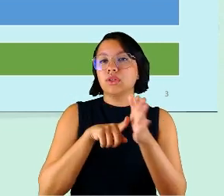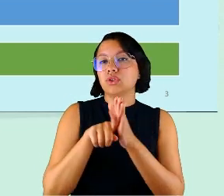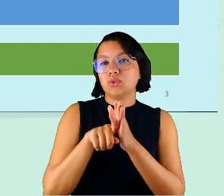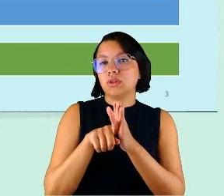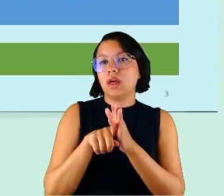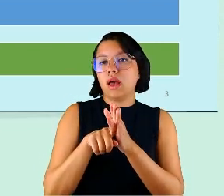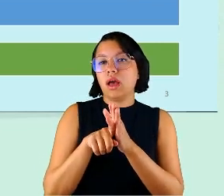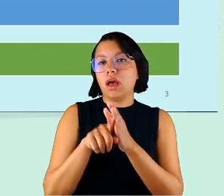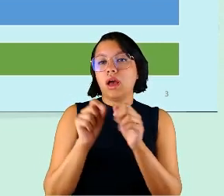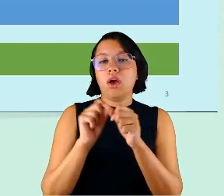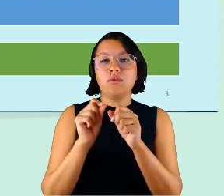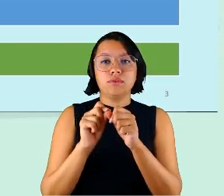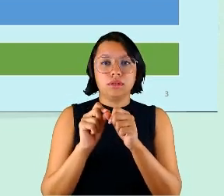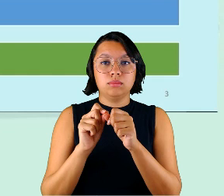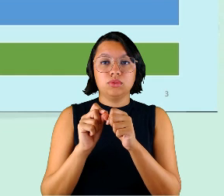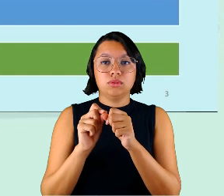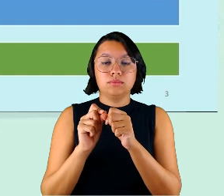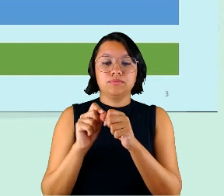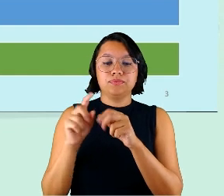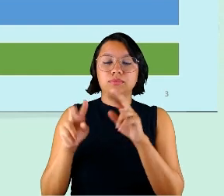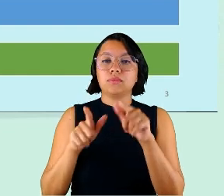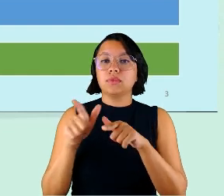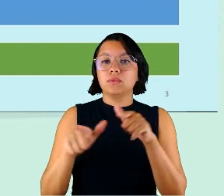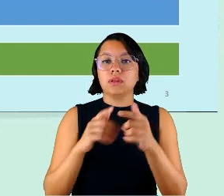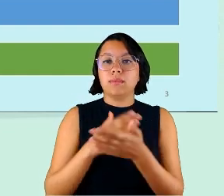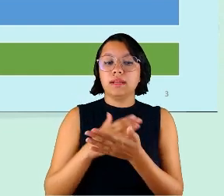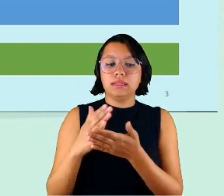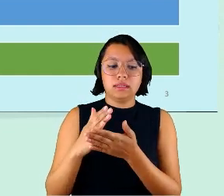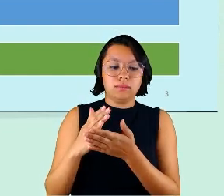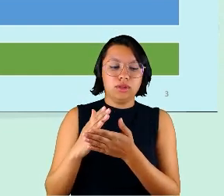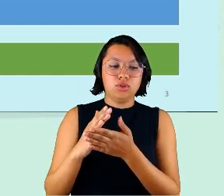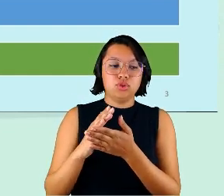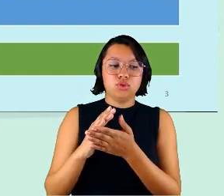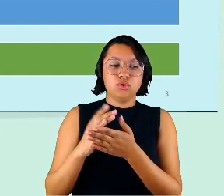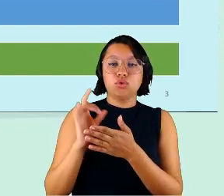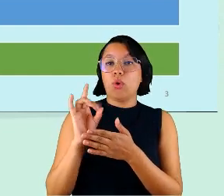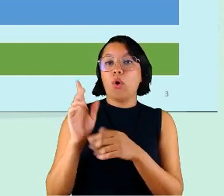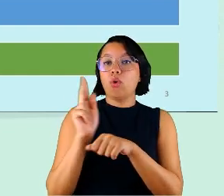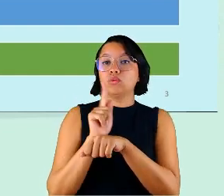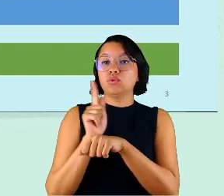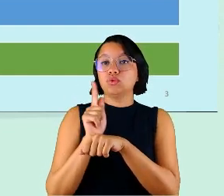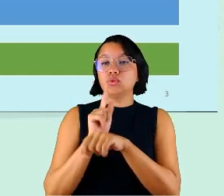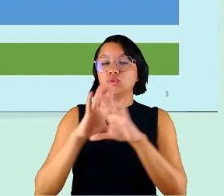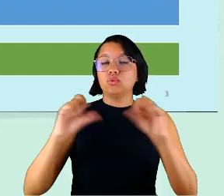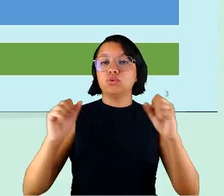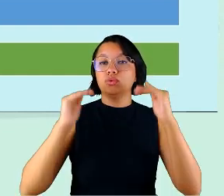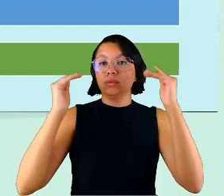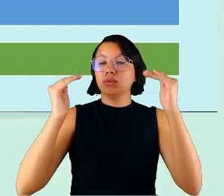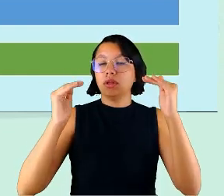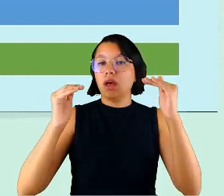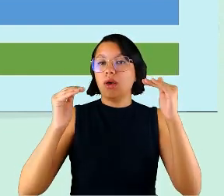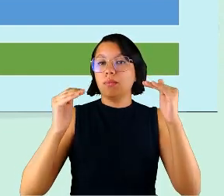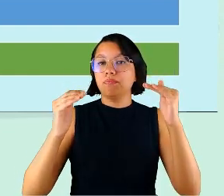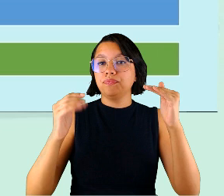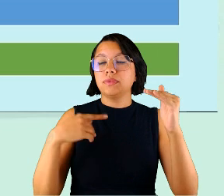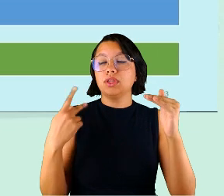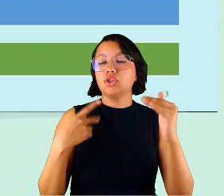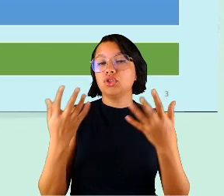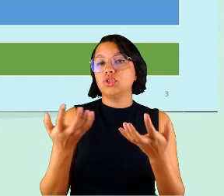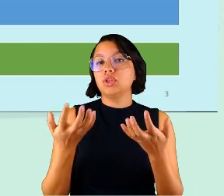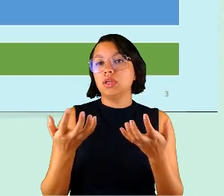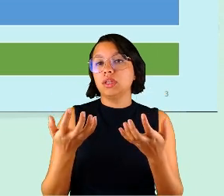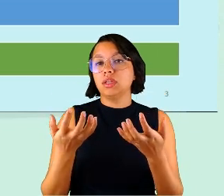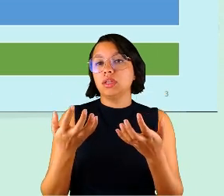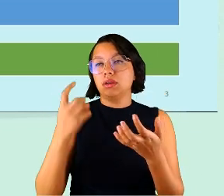e fizemos um trabalho, inicialmente, com os gestores, né, do tribunal, em que a gente queria, e com